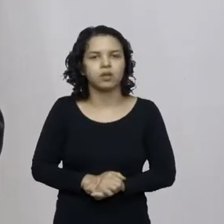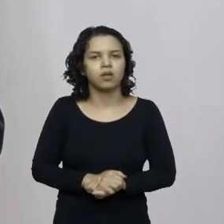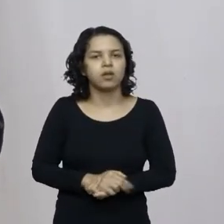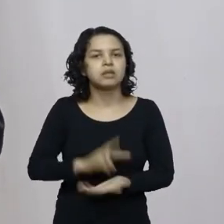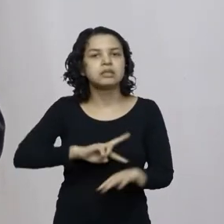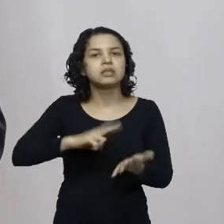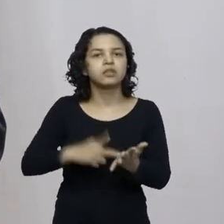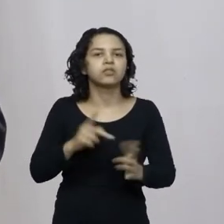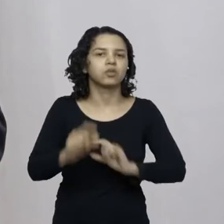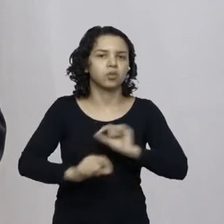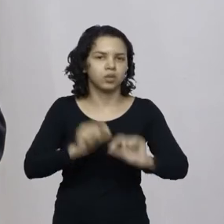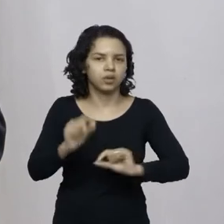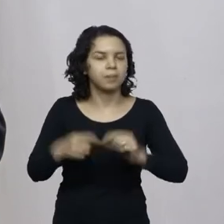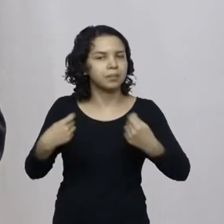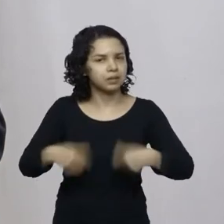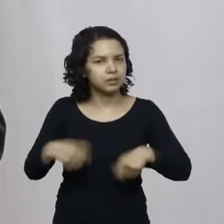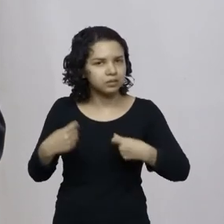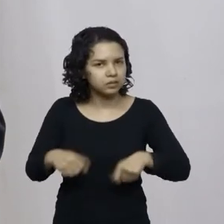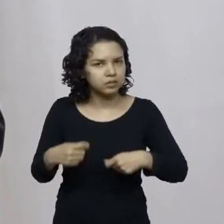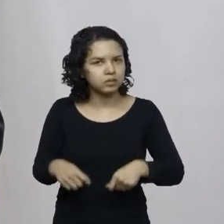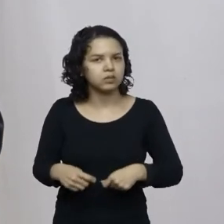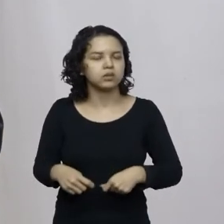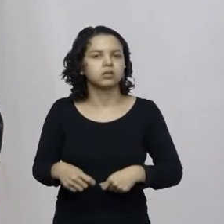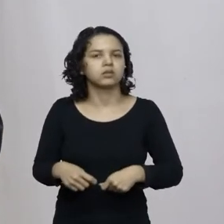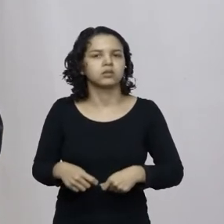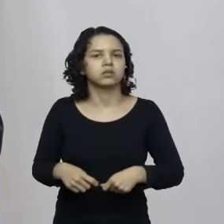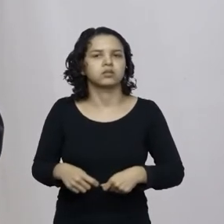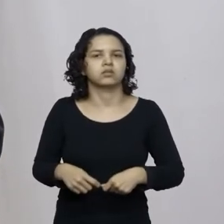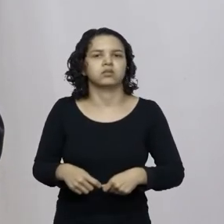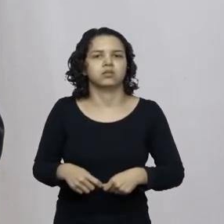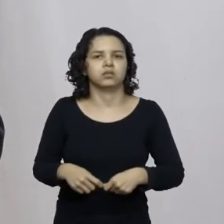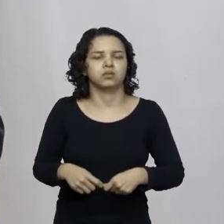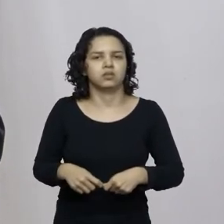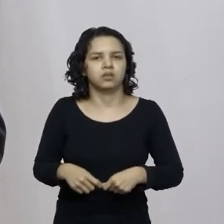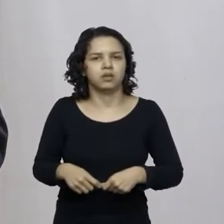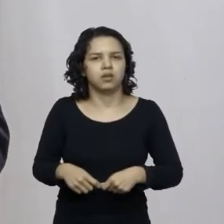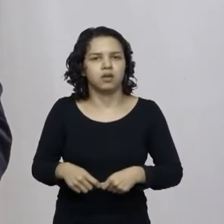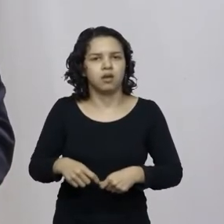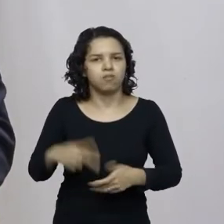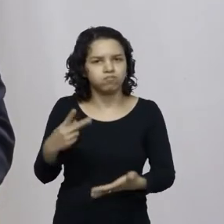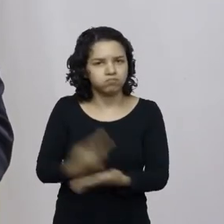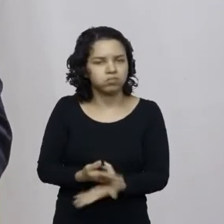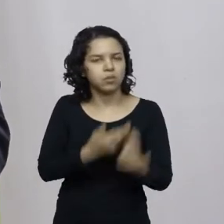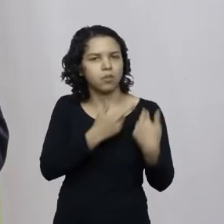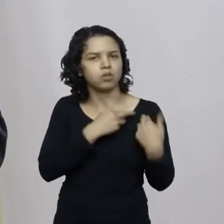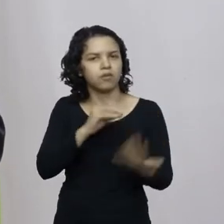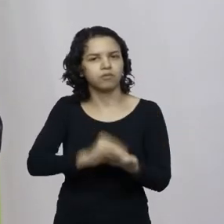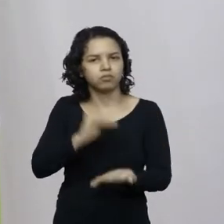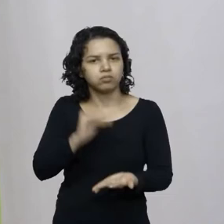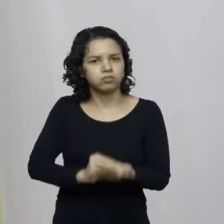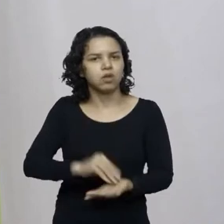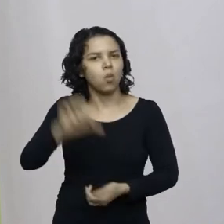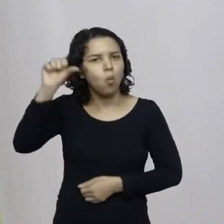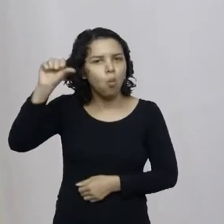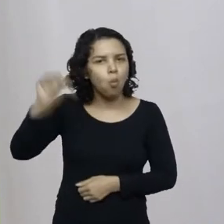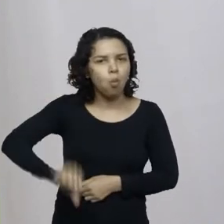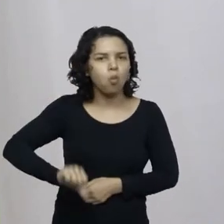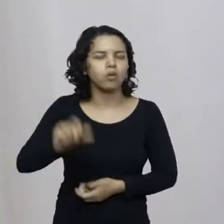é preciso muita incompetência para falir o estado de Santa Catarina tem que ser muito ruim mesmo